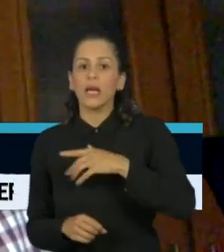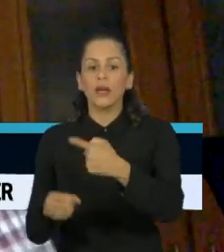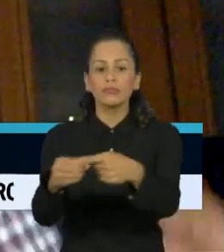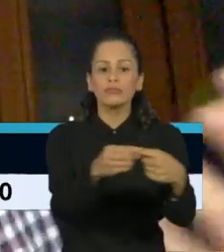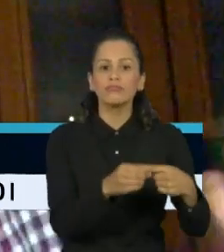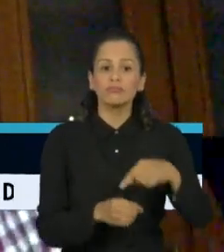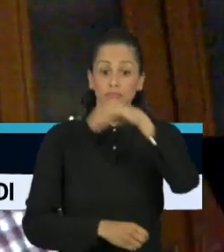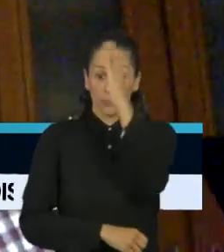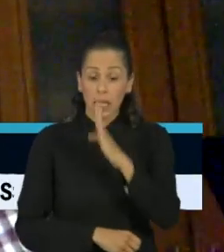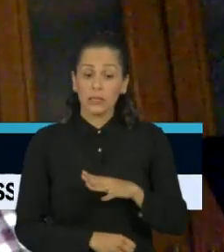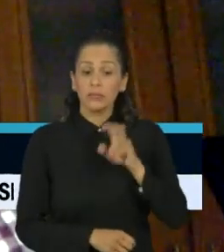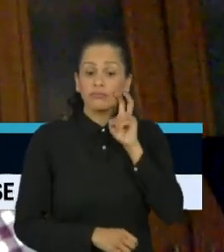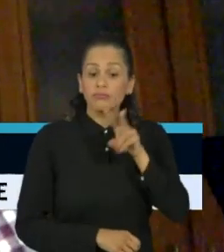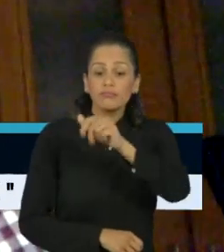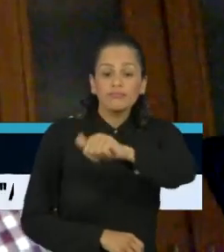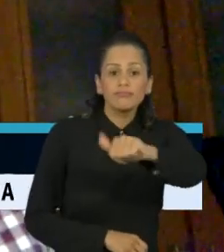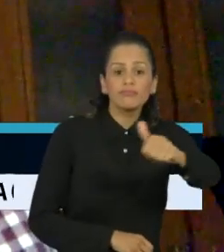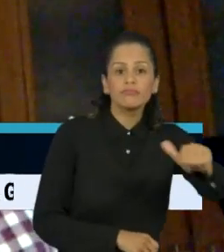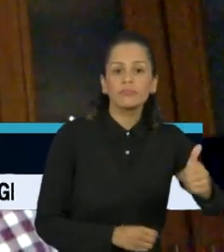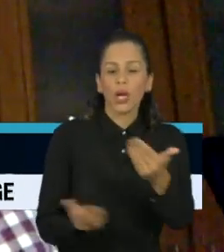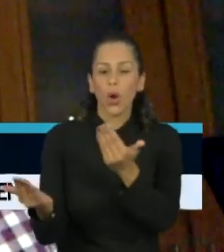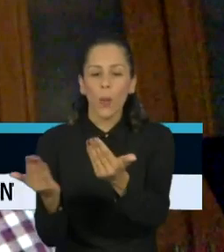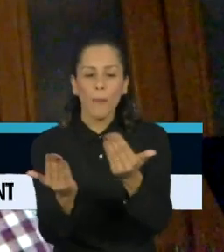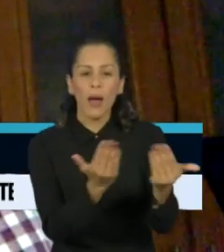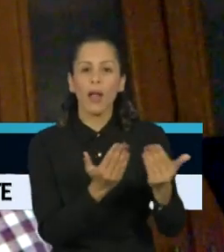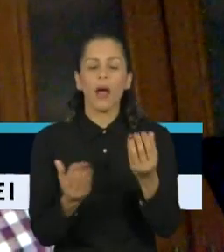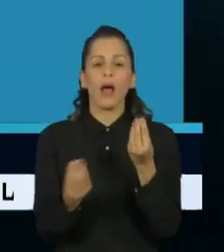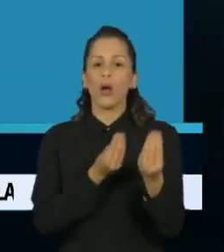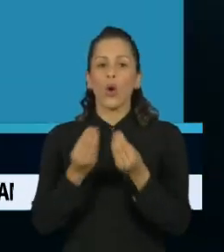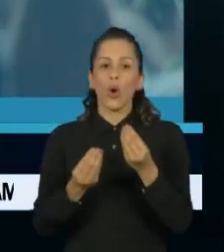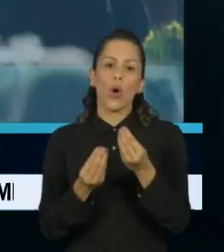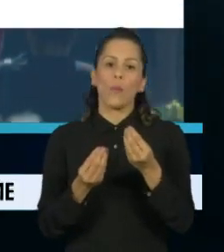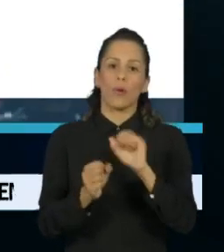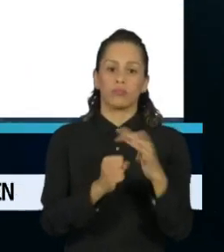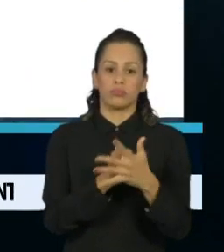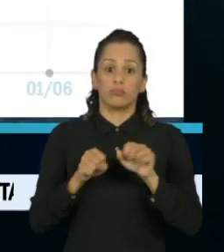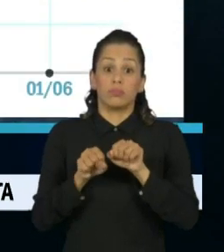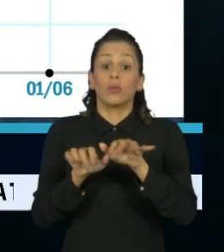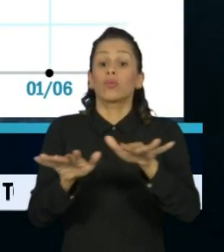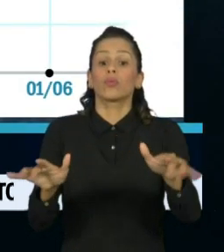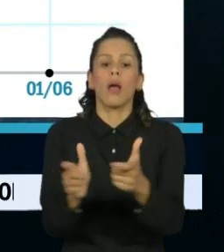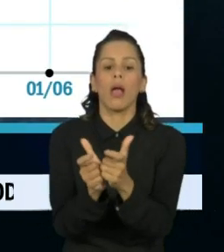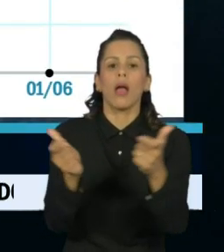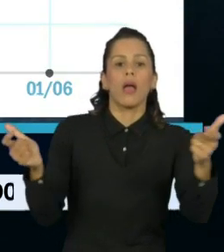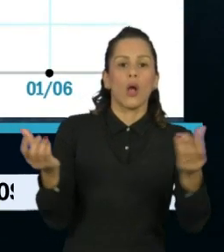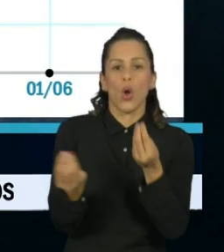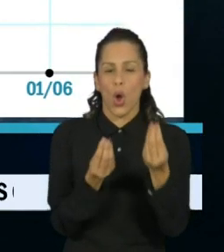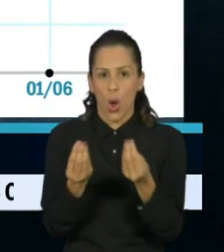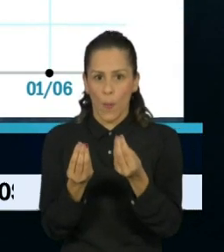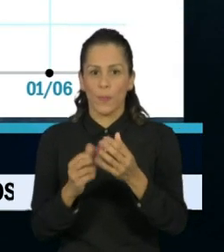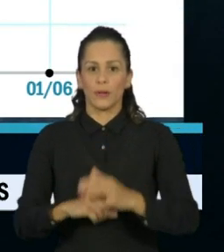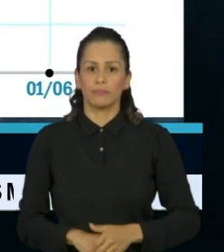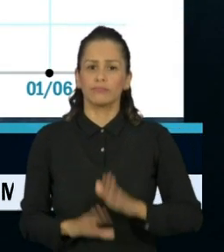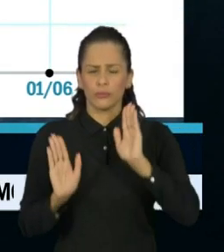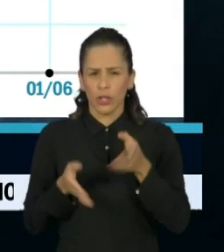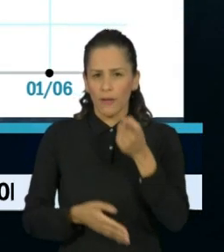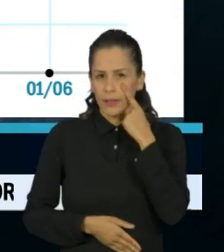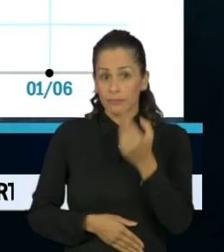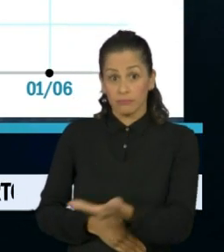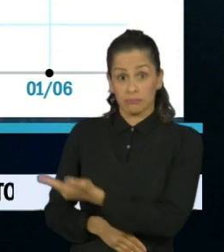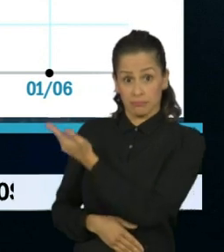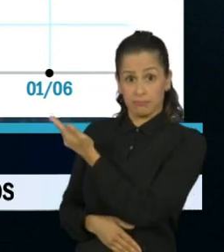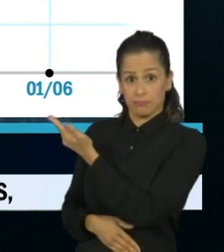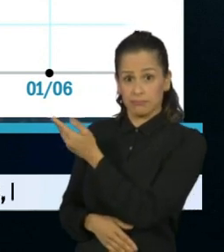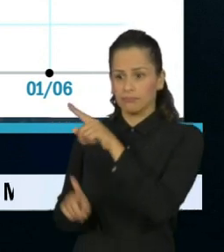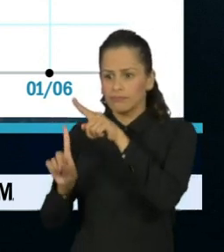comparar elas para tentar entender como é que a pandemia ia evoluir. Na plataforma, é possível ver a progressão do contágio. O país